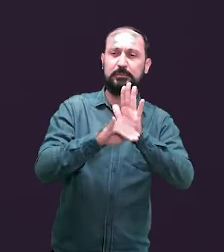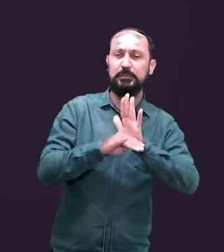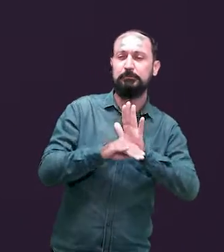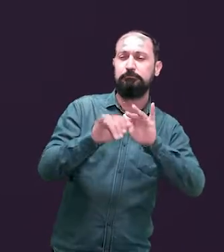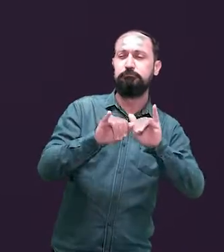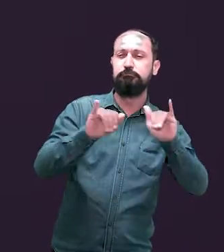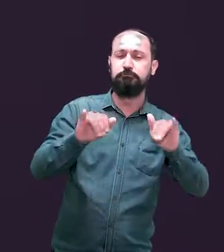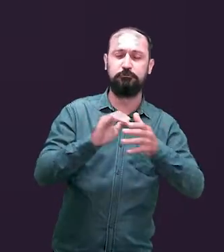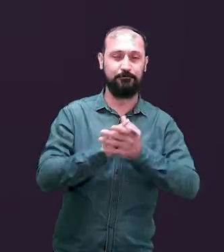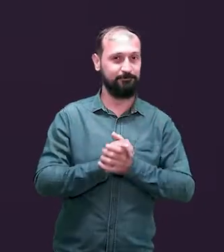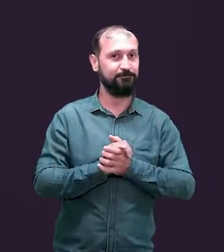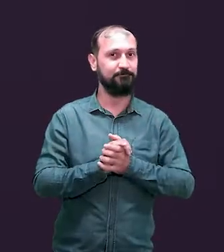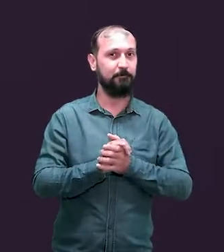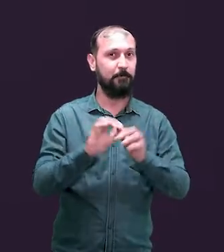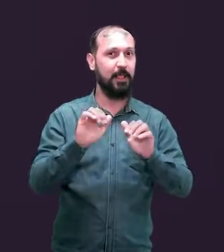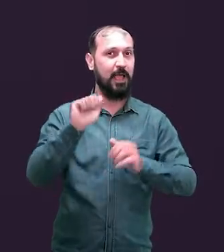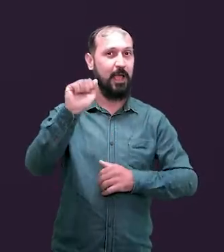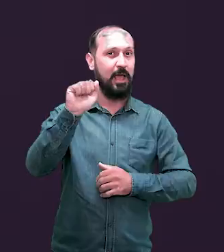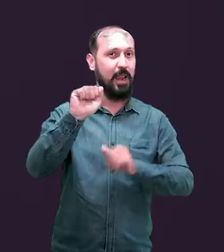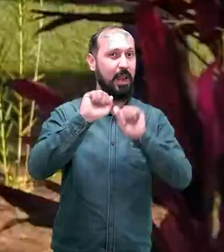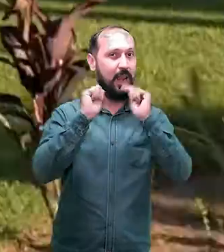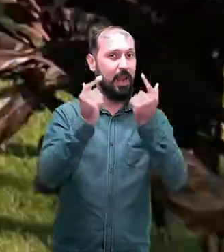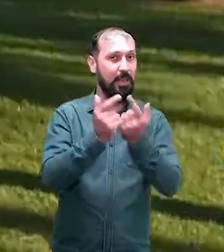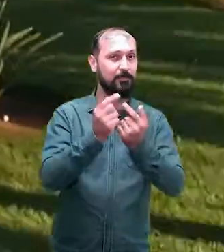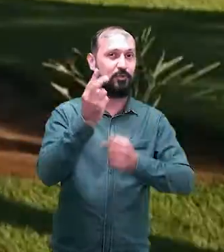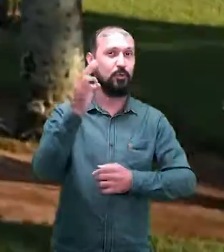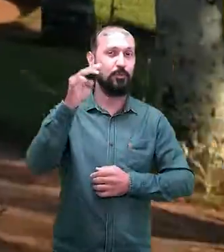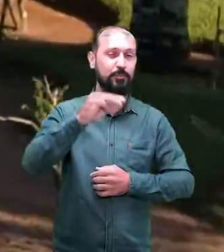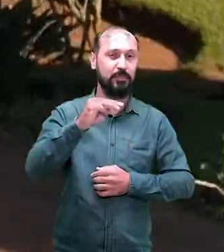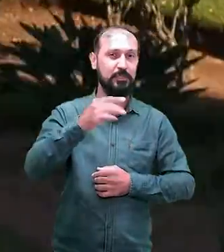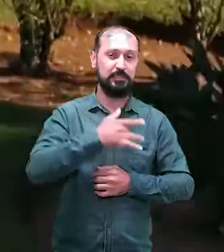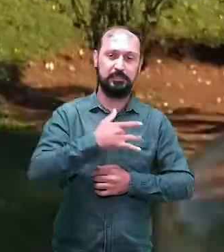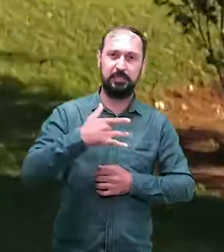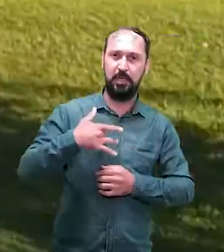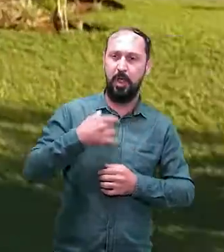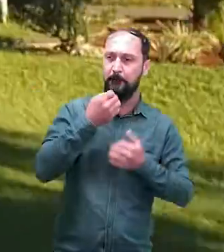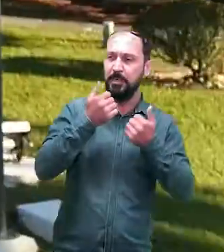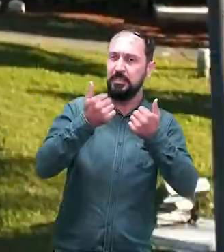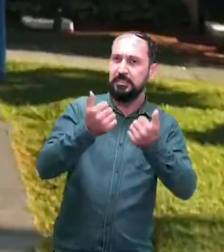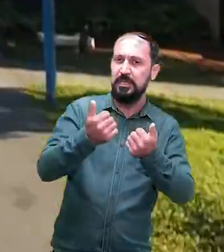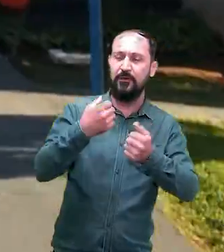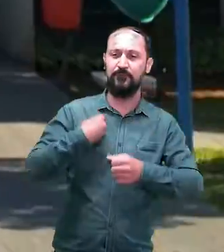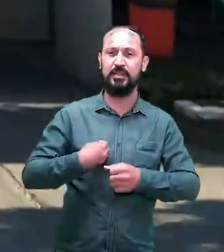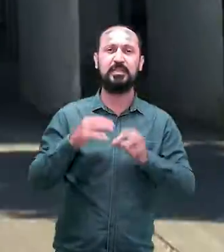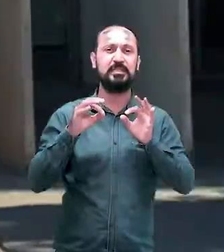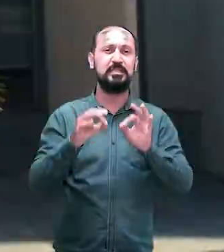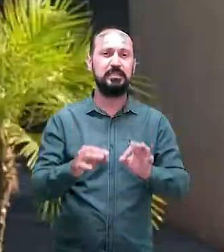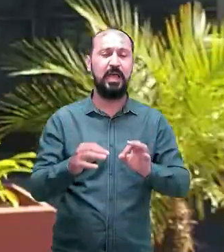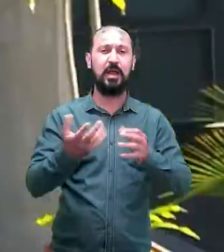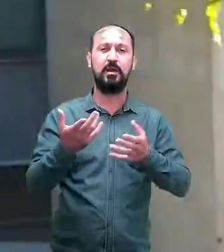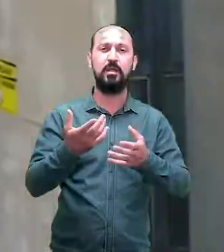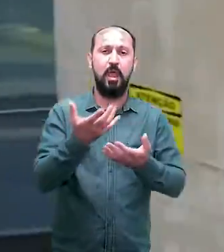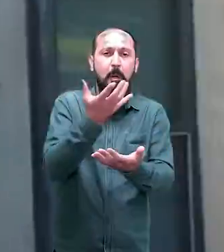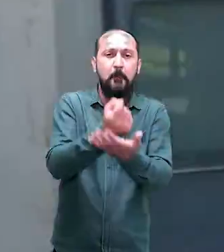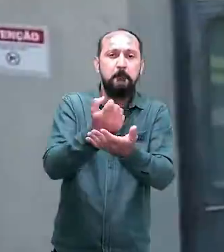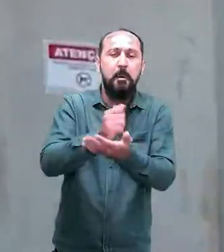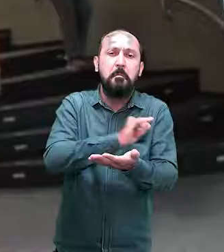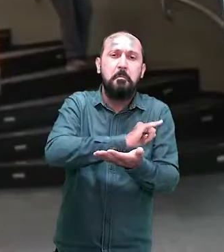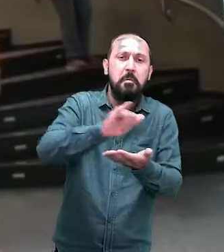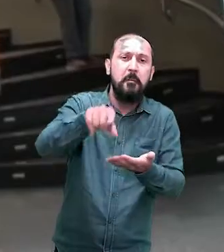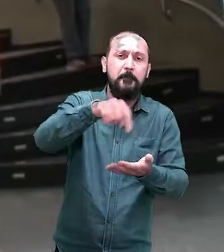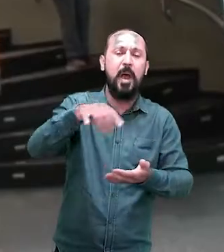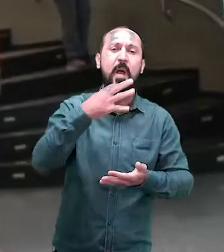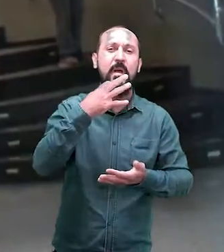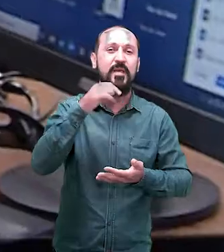informativos, assembleia em dois minutos, saúde, bem-estar e vida saudável, podcasts para conhecer a